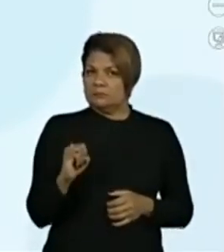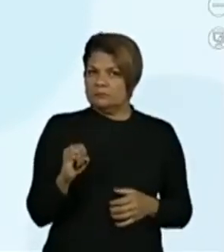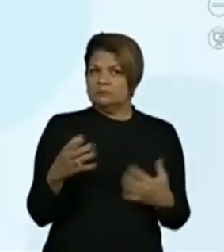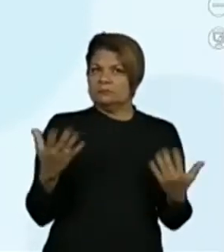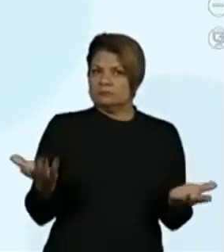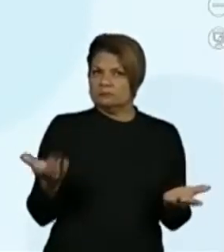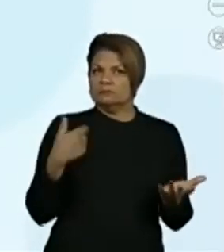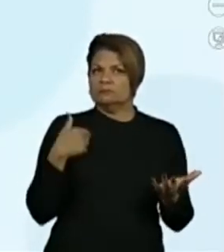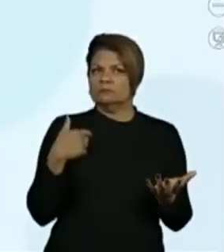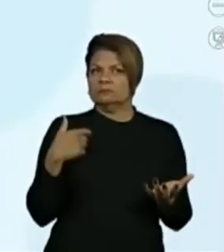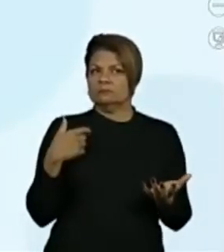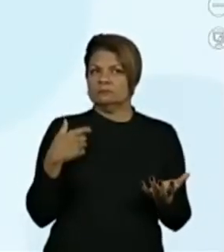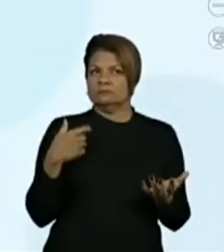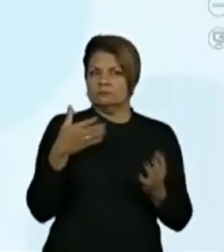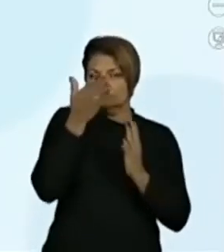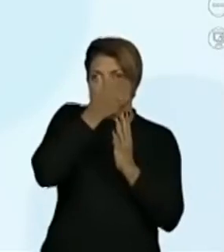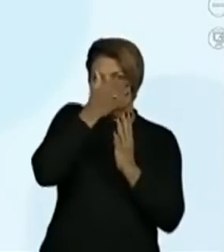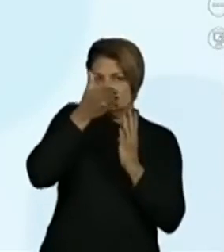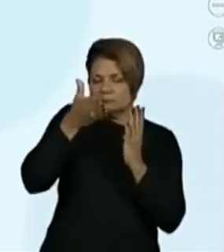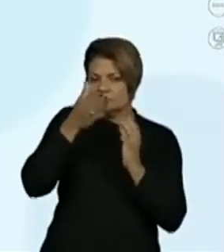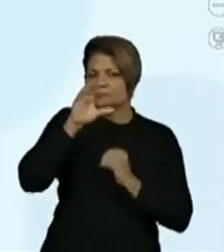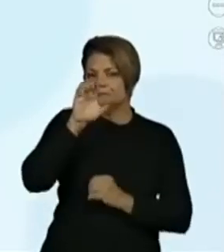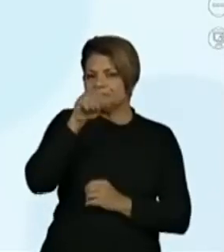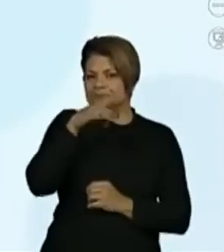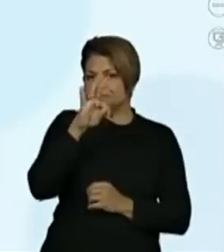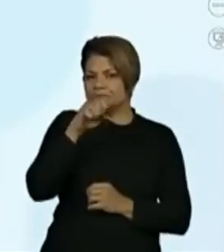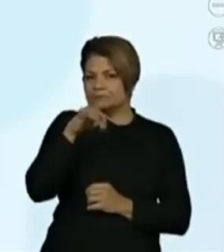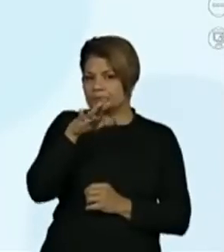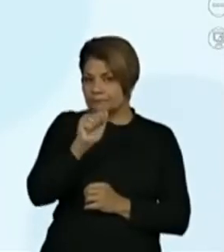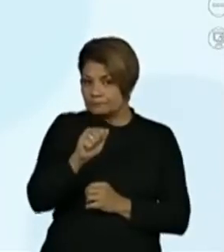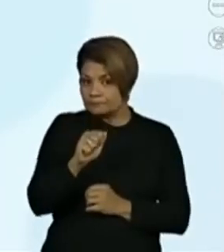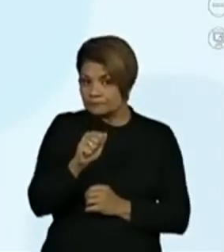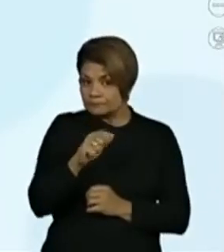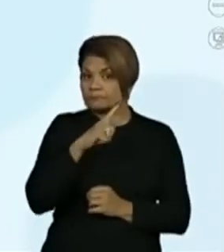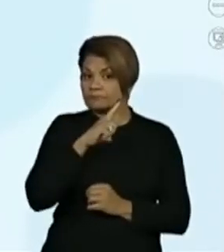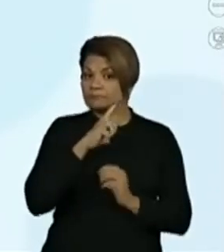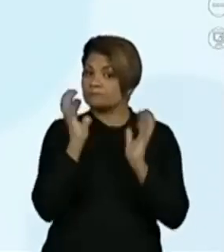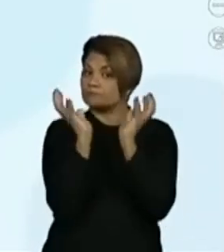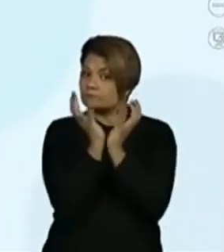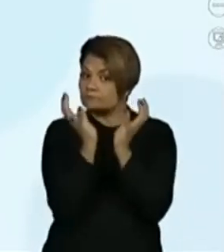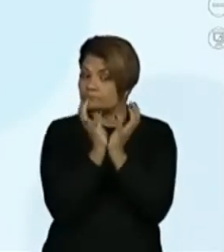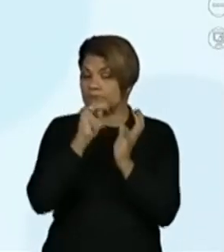na ordem das centenas da classe de milhares, então, eu já vou ler